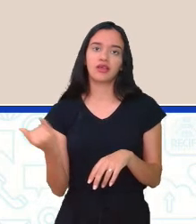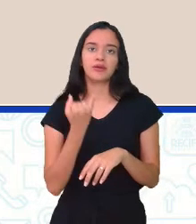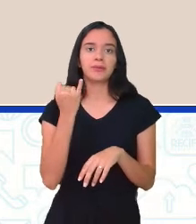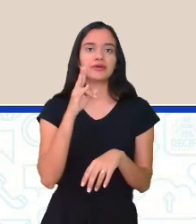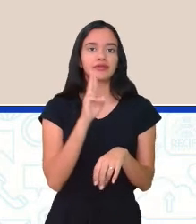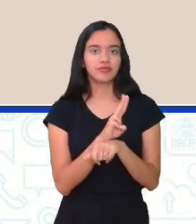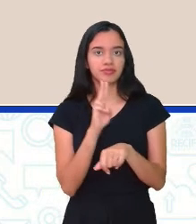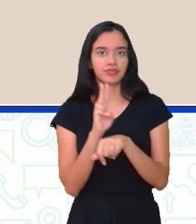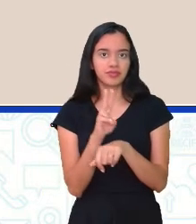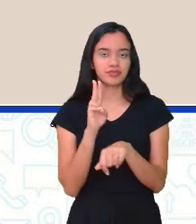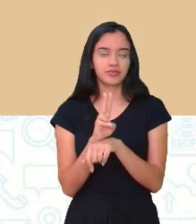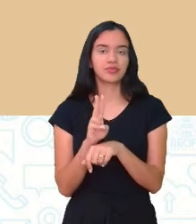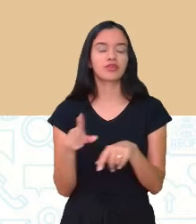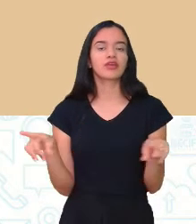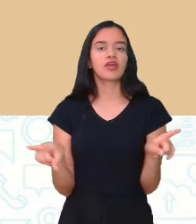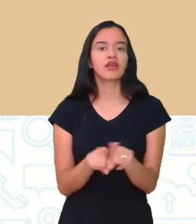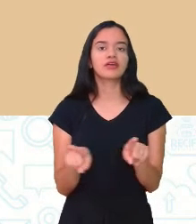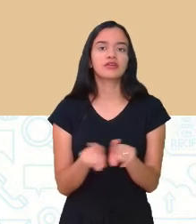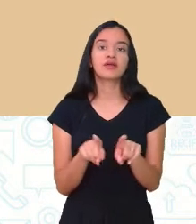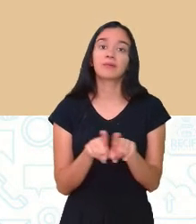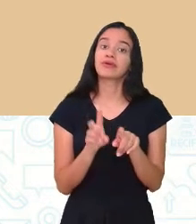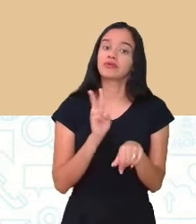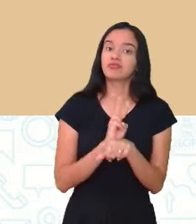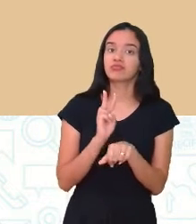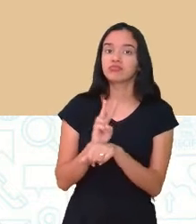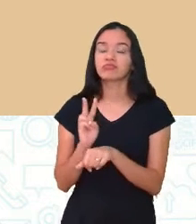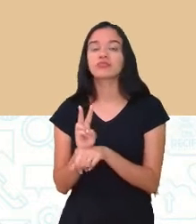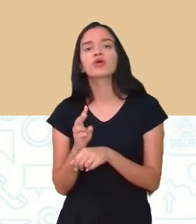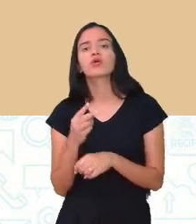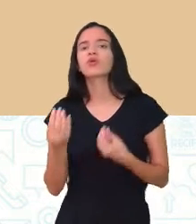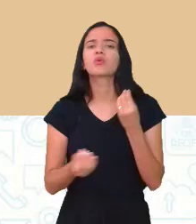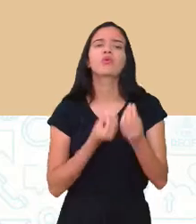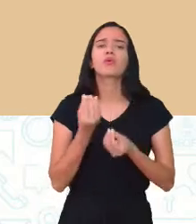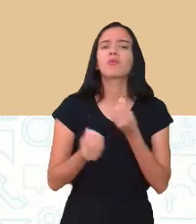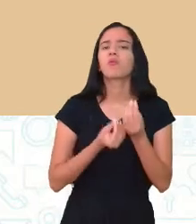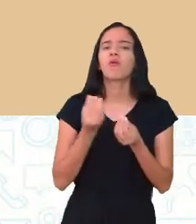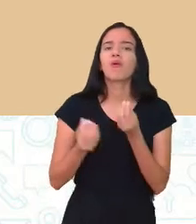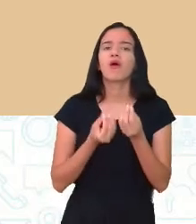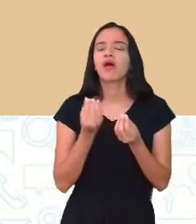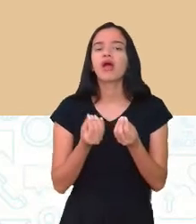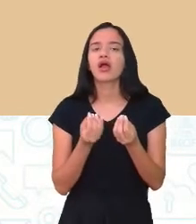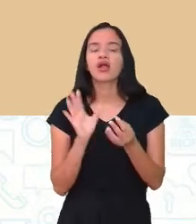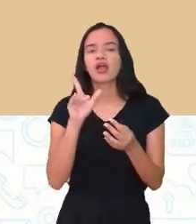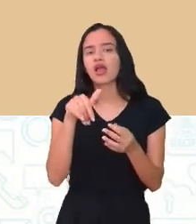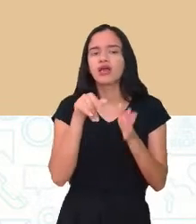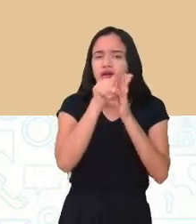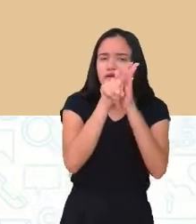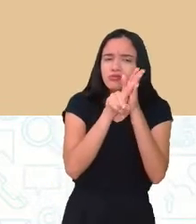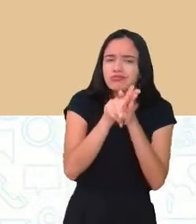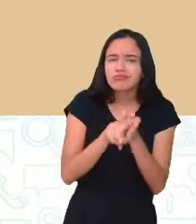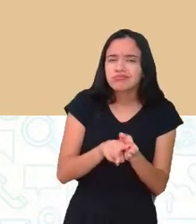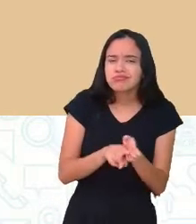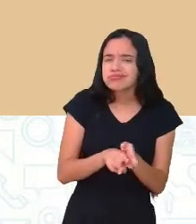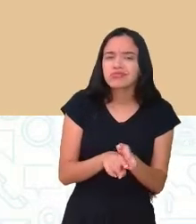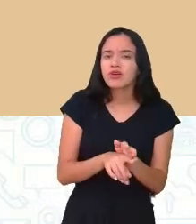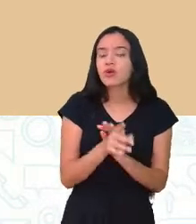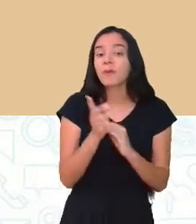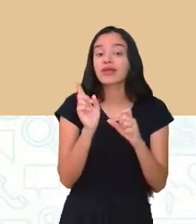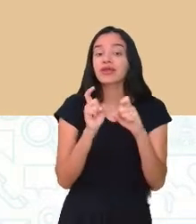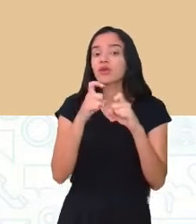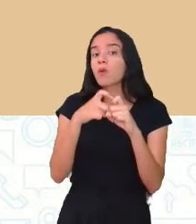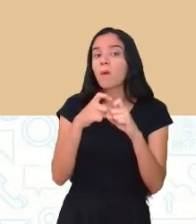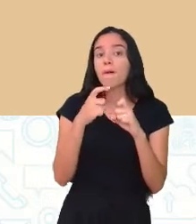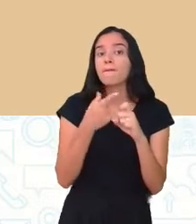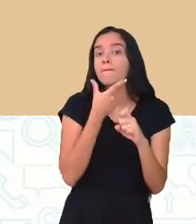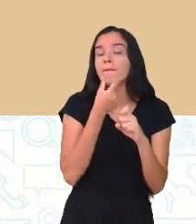prevenção e é importante se cuidar. E como é feito o diagnóstico? Como é que o médico pode diagnosticar